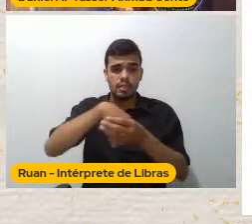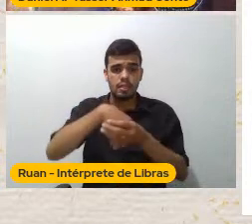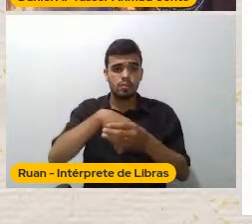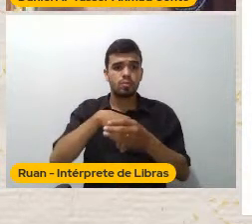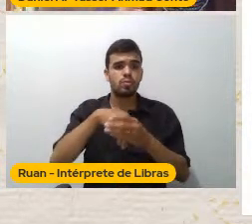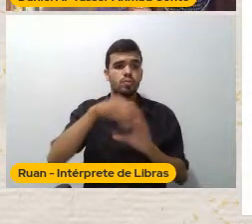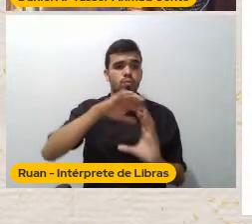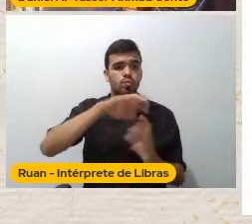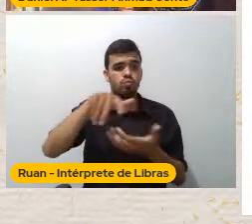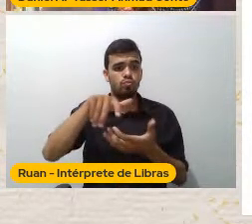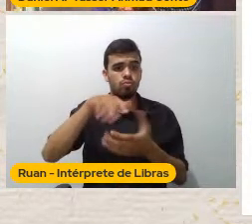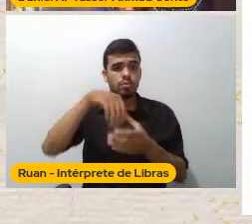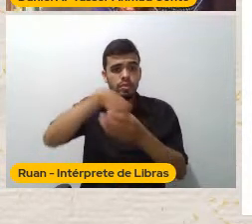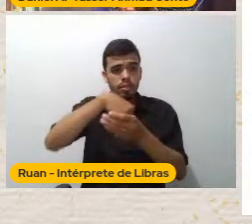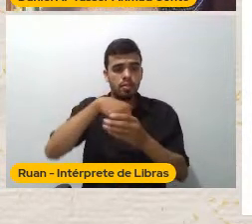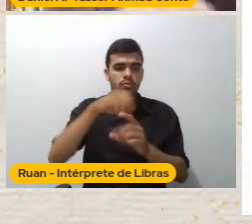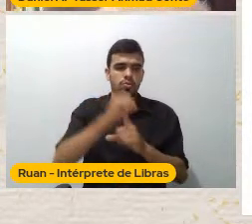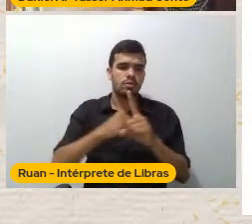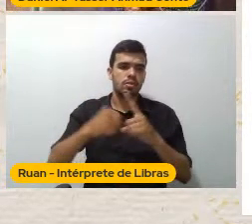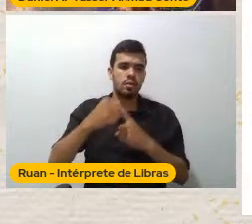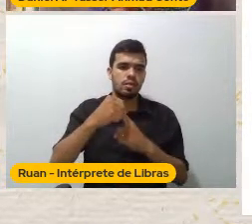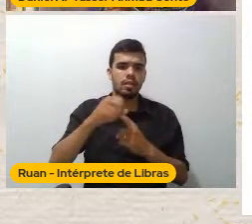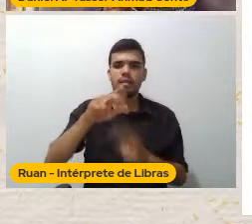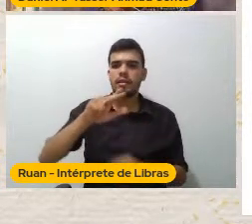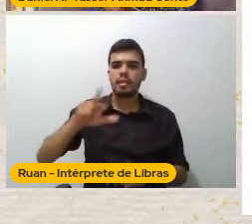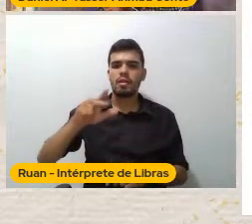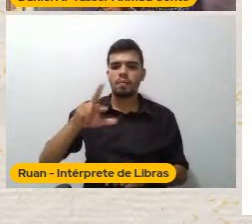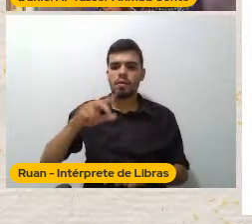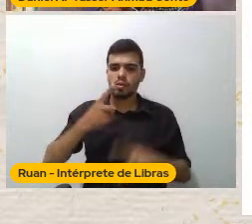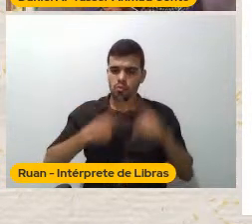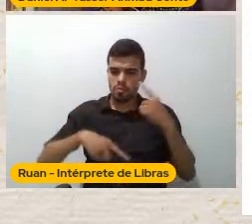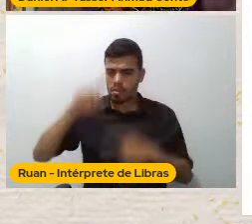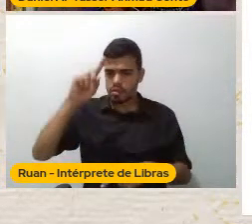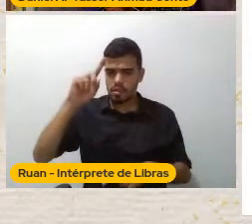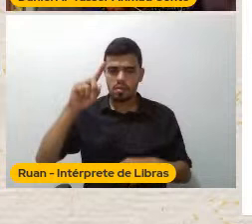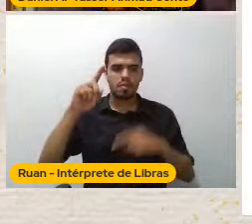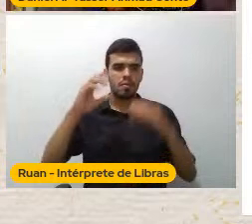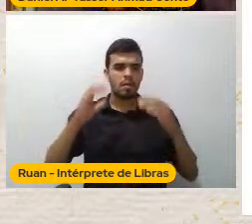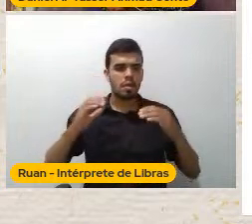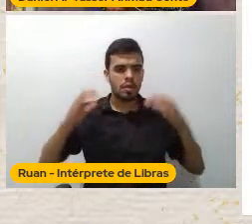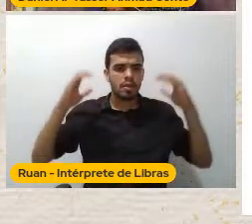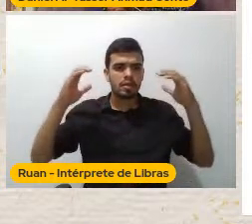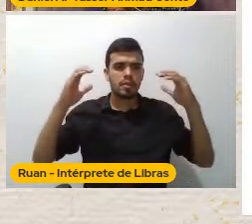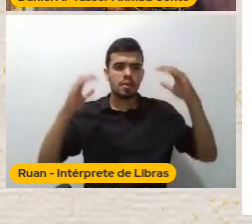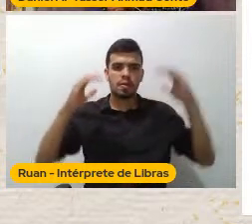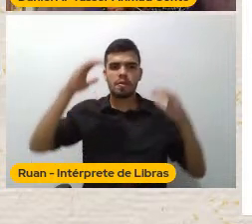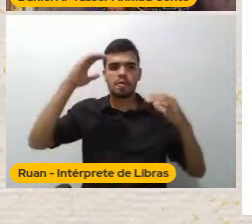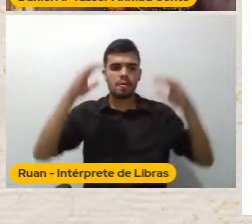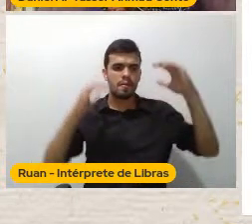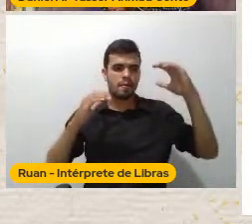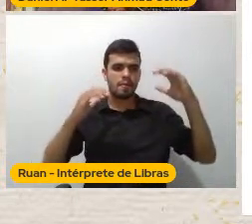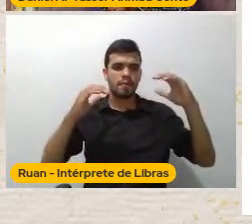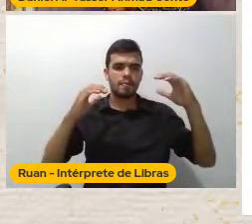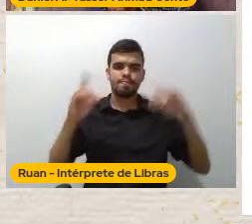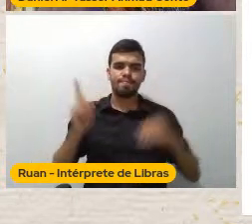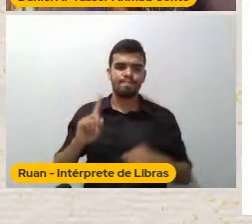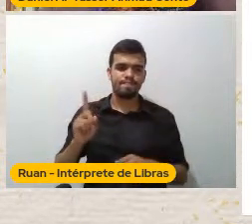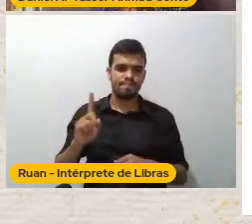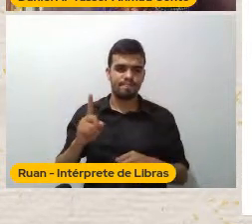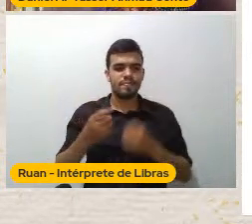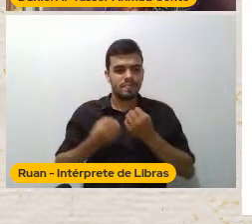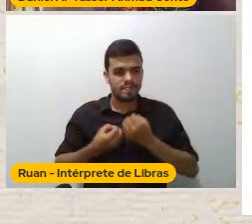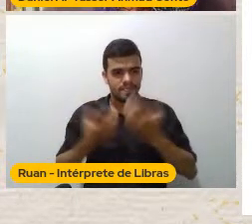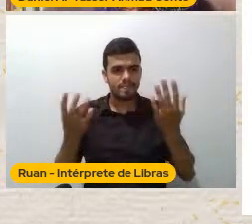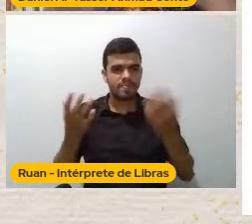superação Não de Hierarquização Entre sujeitos É isso que eu queria Falar para vocês Muito obrigado Tá,